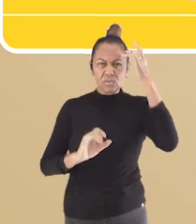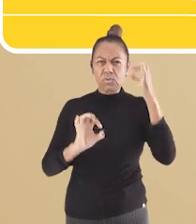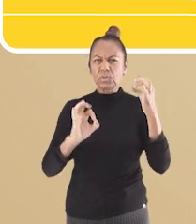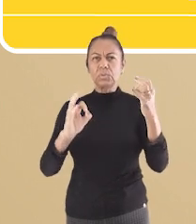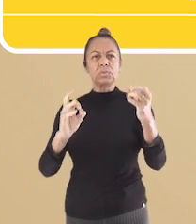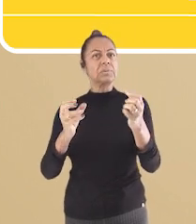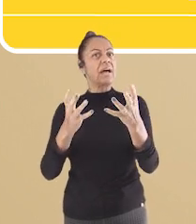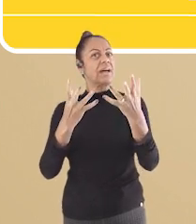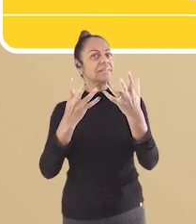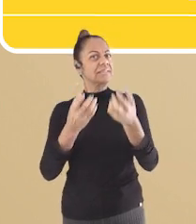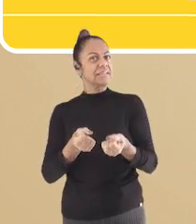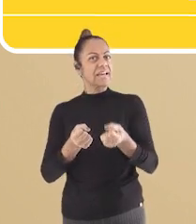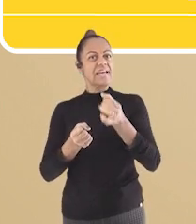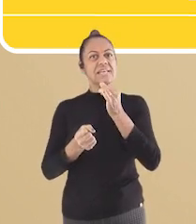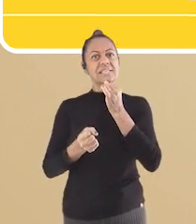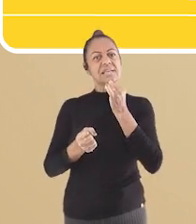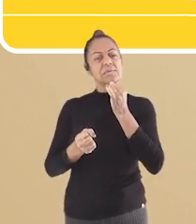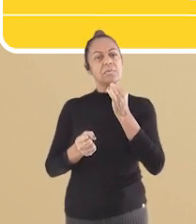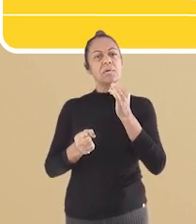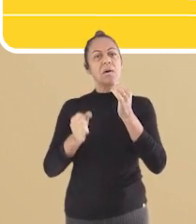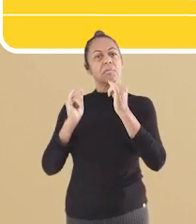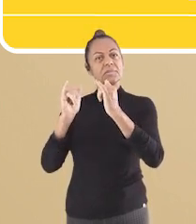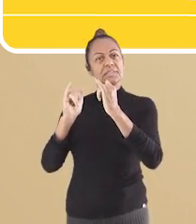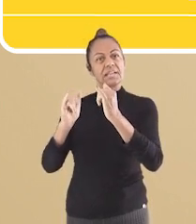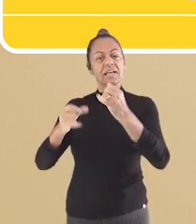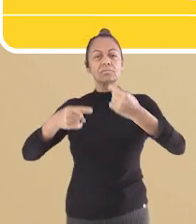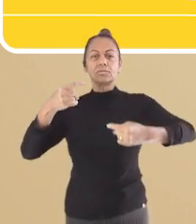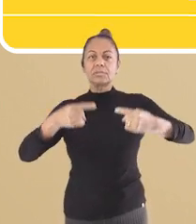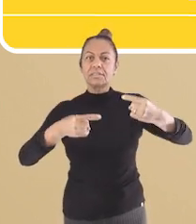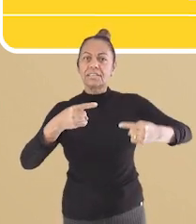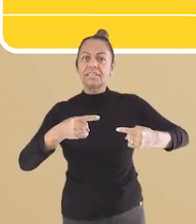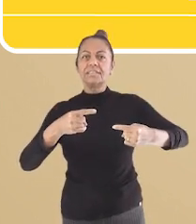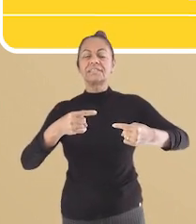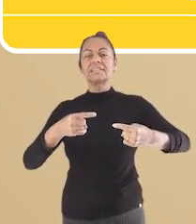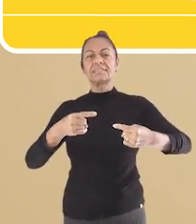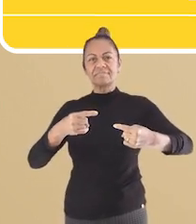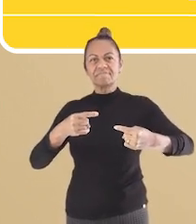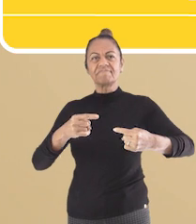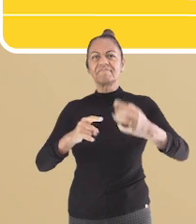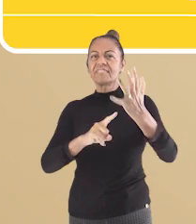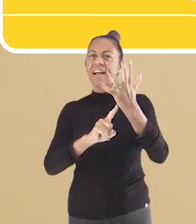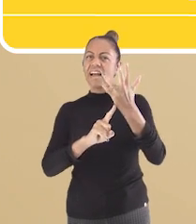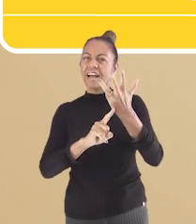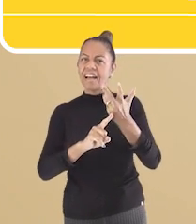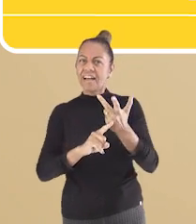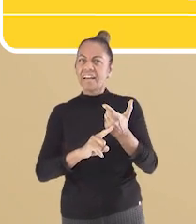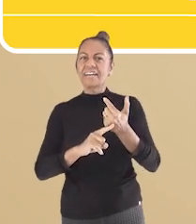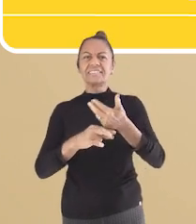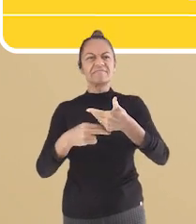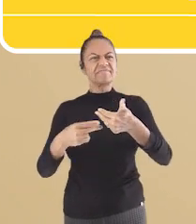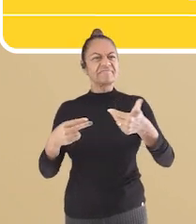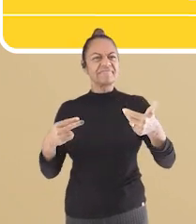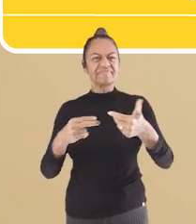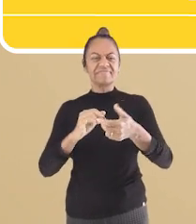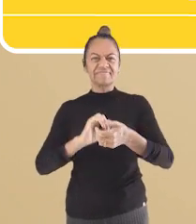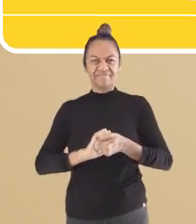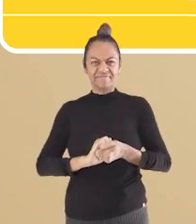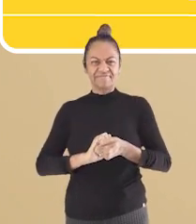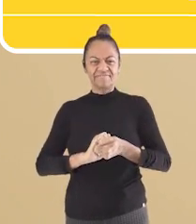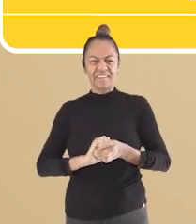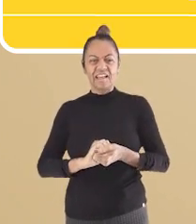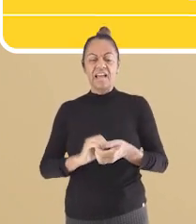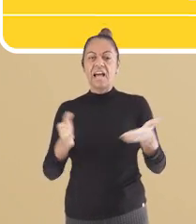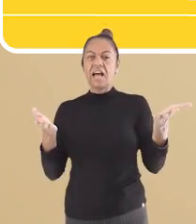conhecido publicamente, buscando a aceitação do público. Publicidade política, publicidade artística.